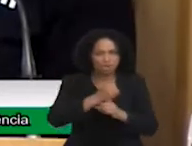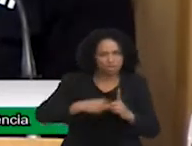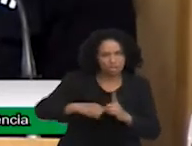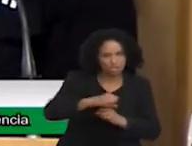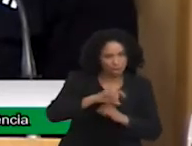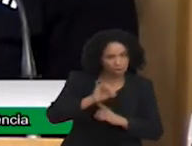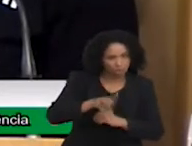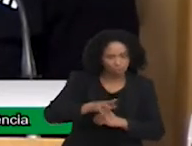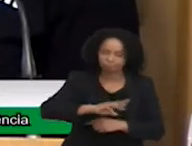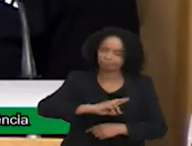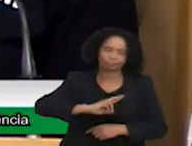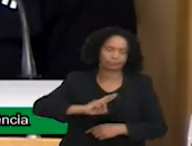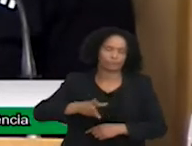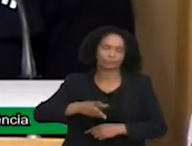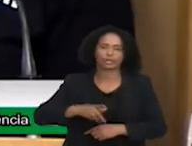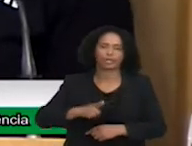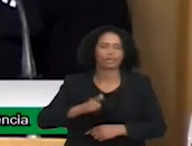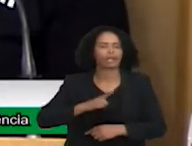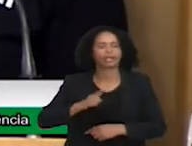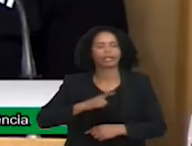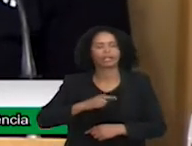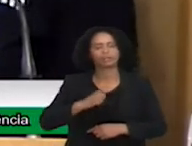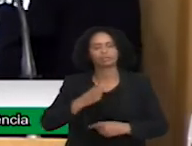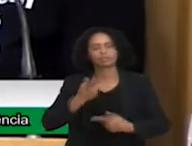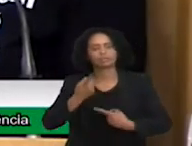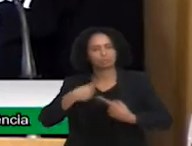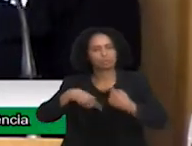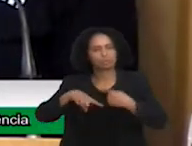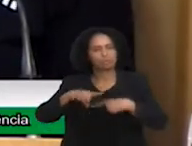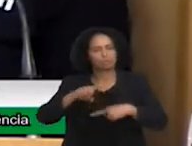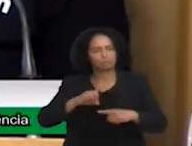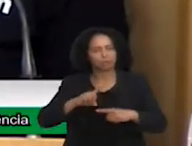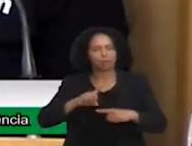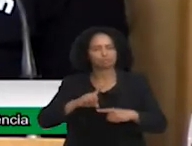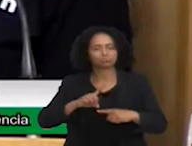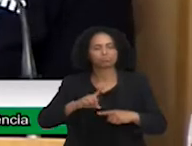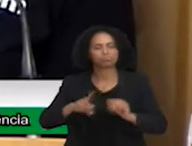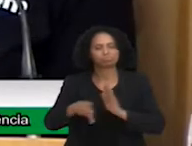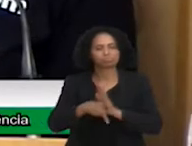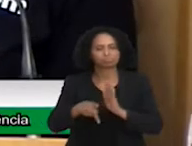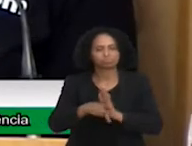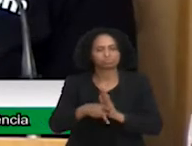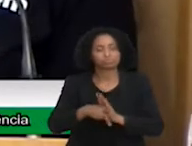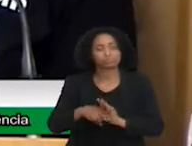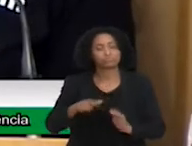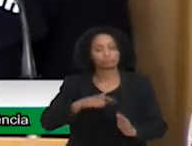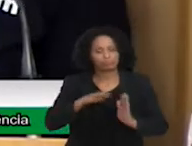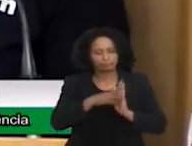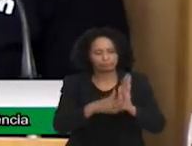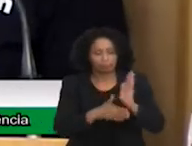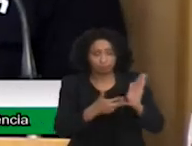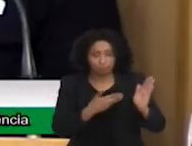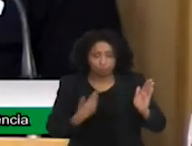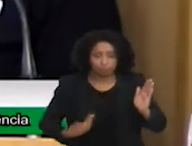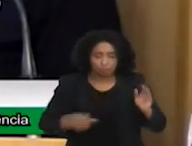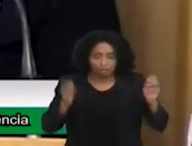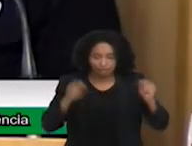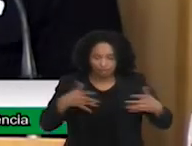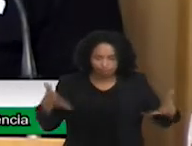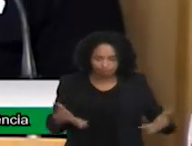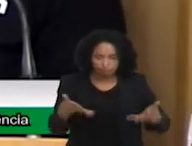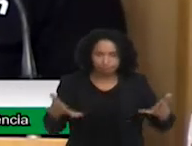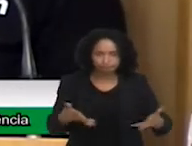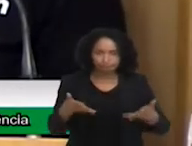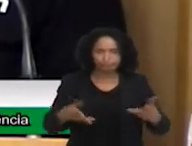Políticas públicas de inclusão são feitas para o desenvolvimento humano. Quanto mais pessoas